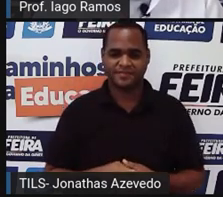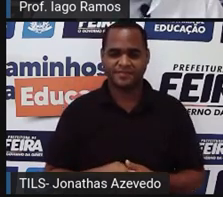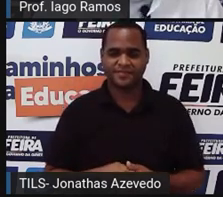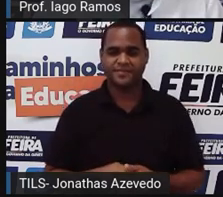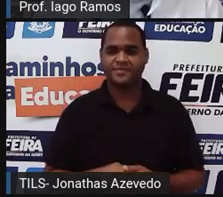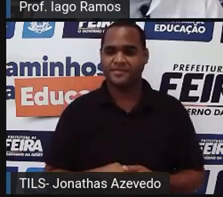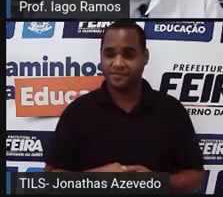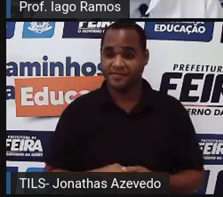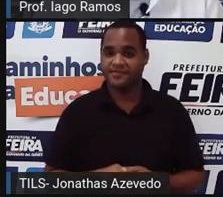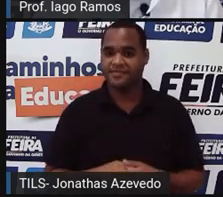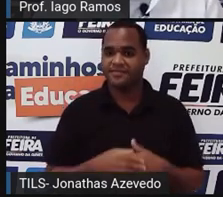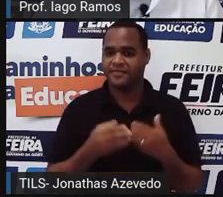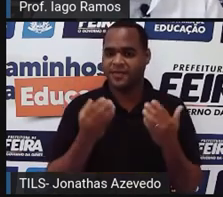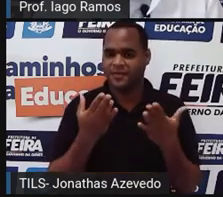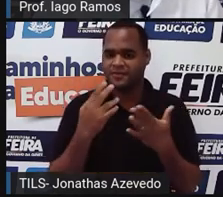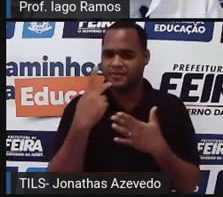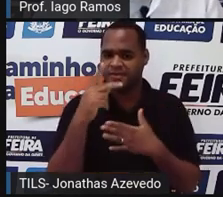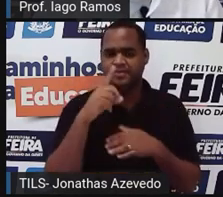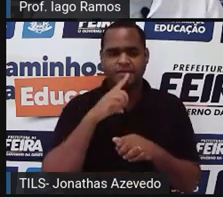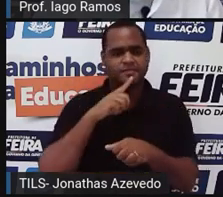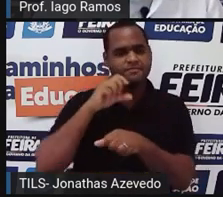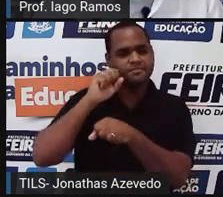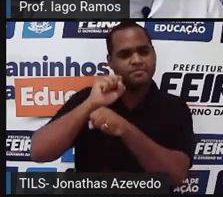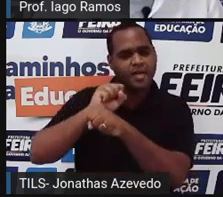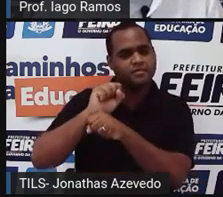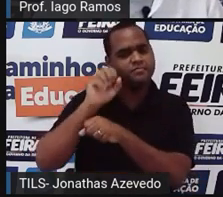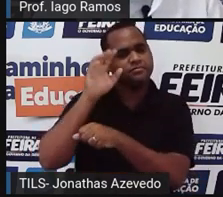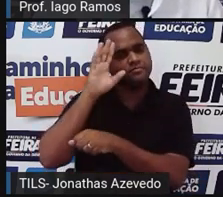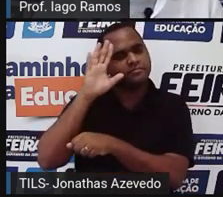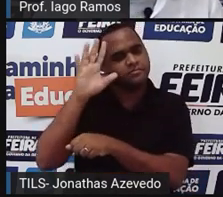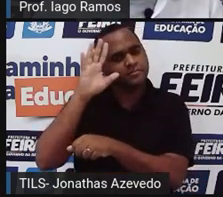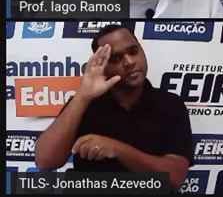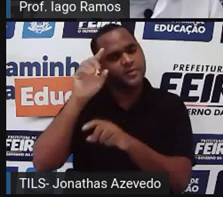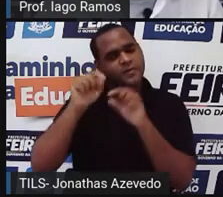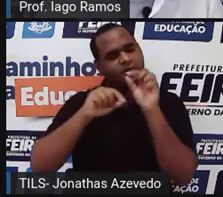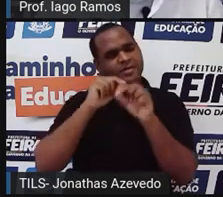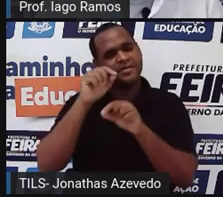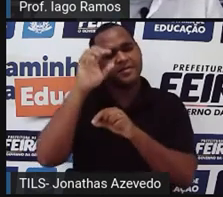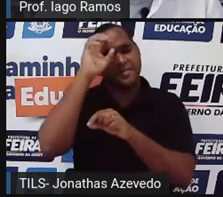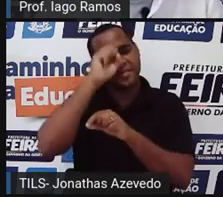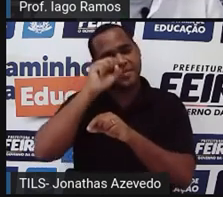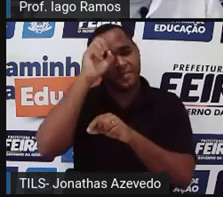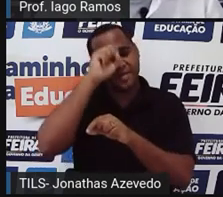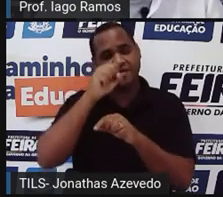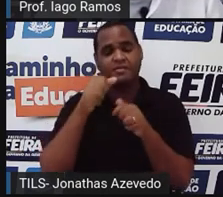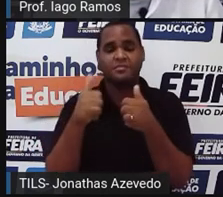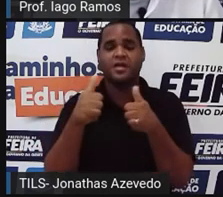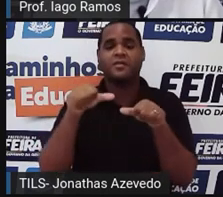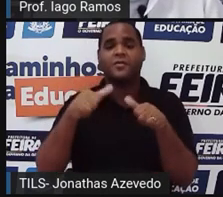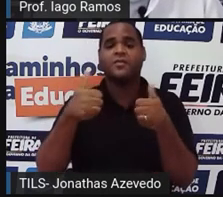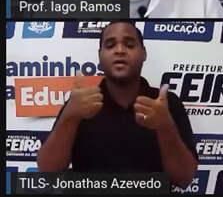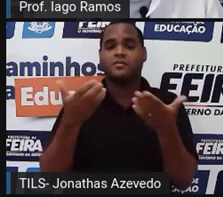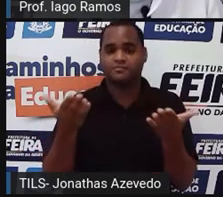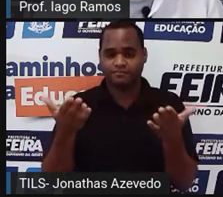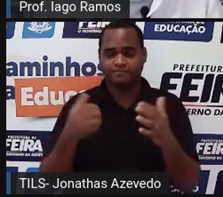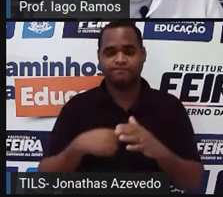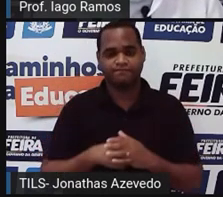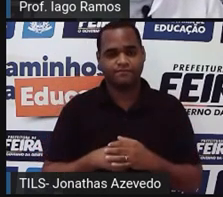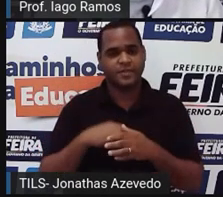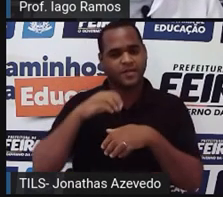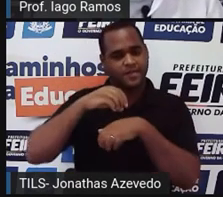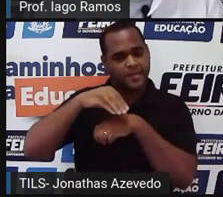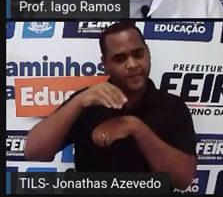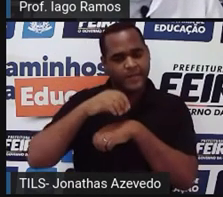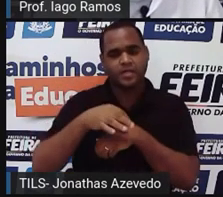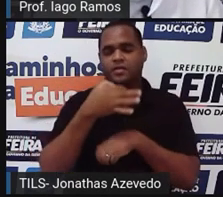faz aquele momento de parar e pensar no que você aprendeu nessa aula. tá bom? E aí eu deixo como